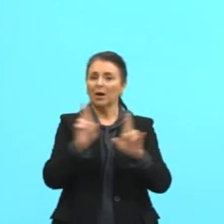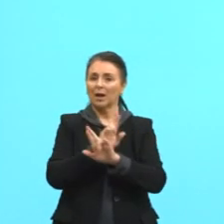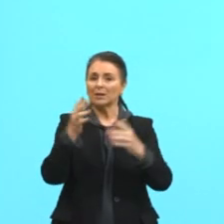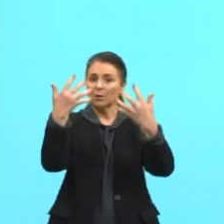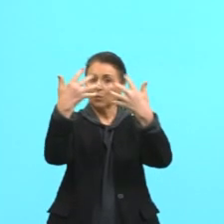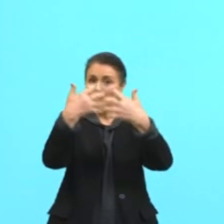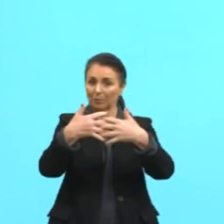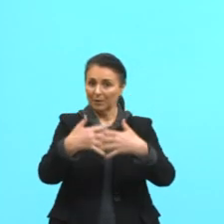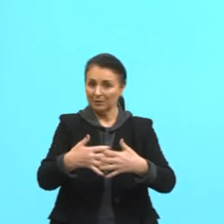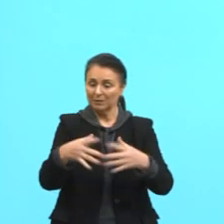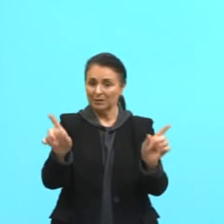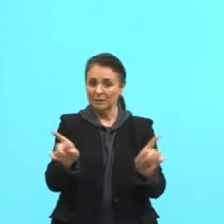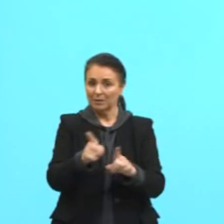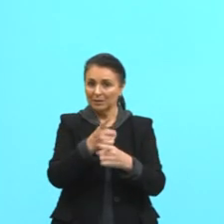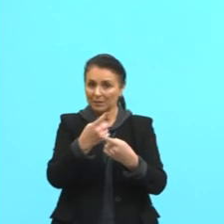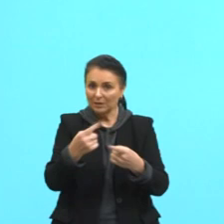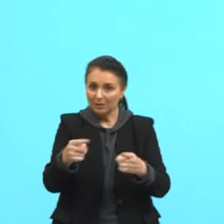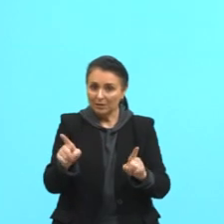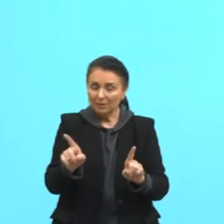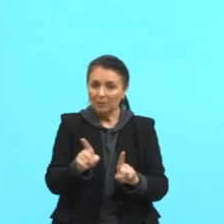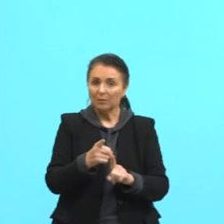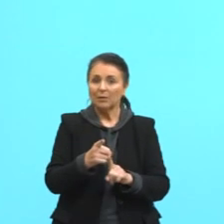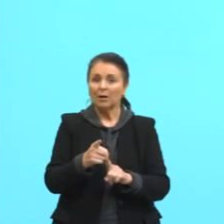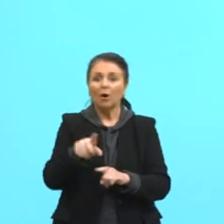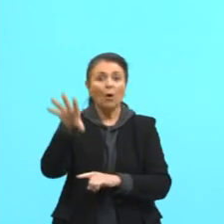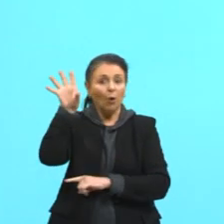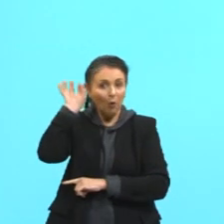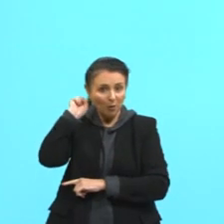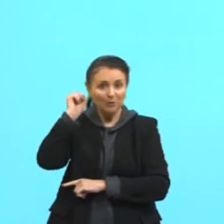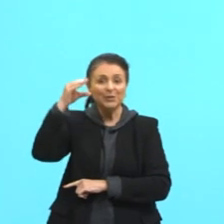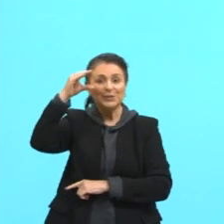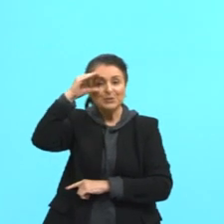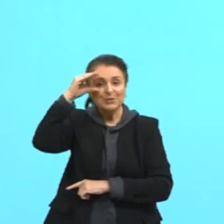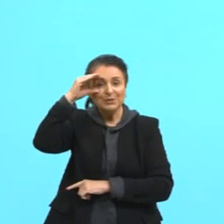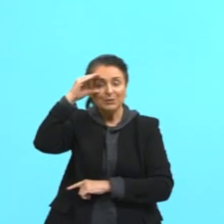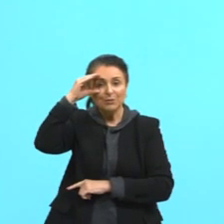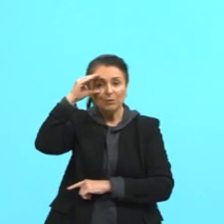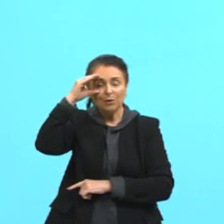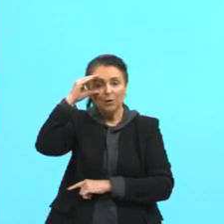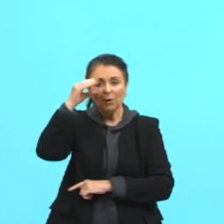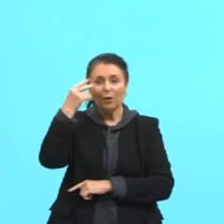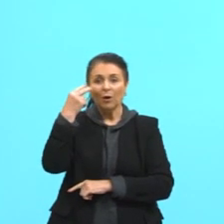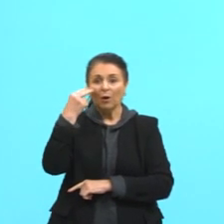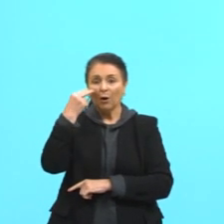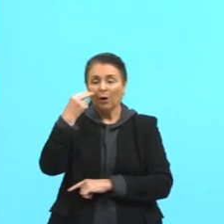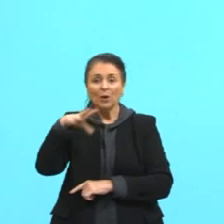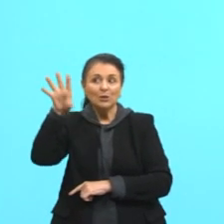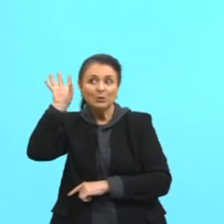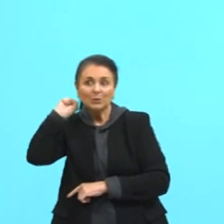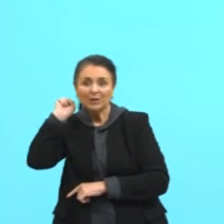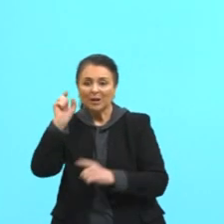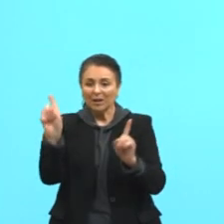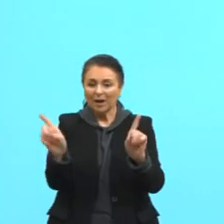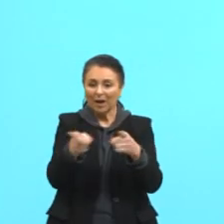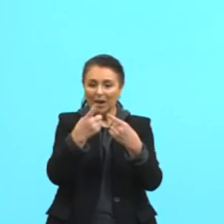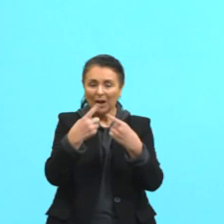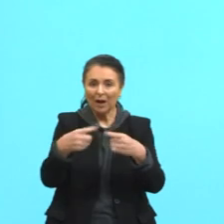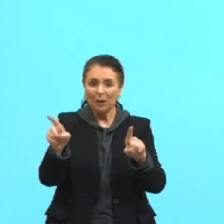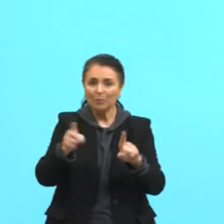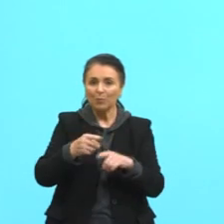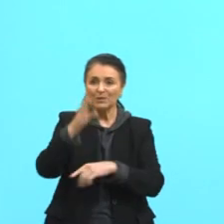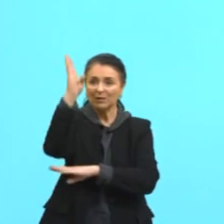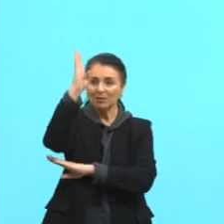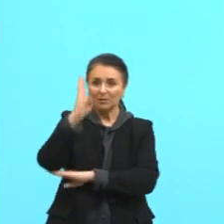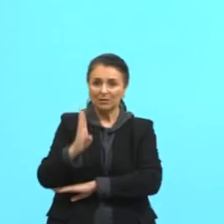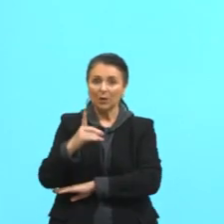música traz, inclusive escutem Chico Buarque, escutem música nacional, porque tem muita questão do Enem que se não